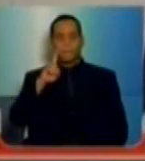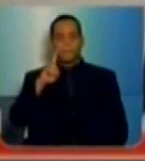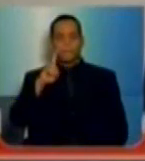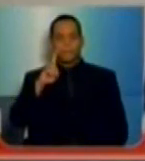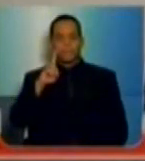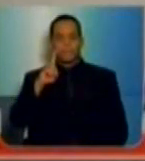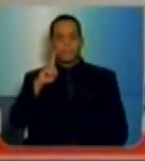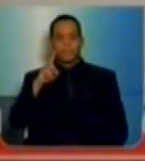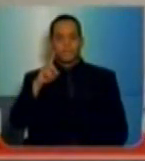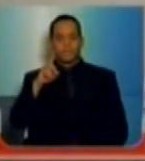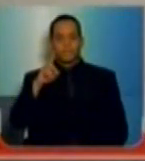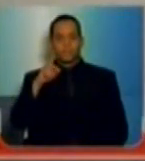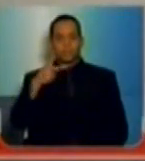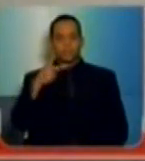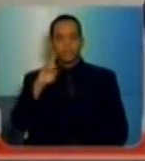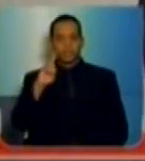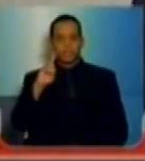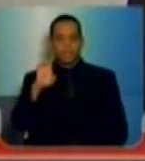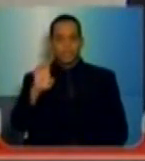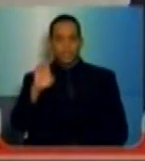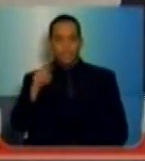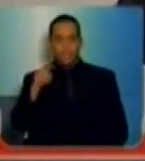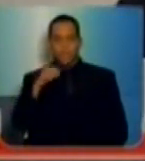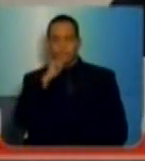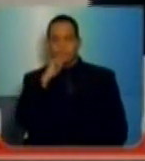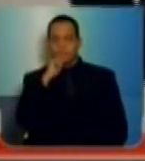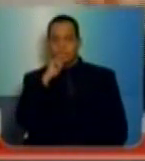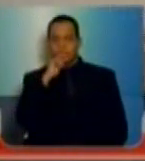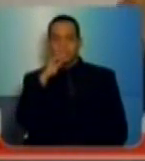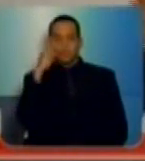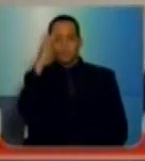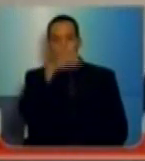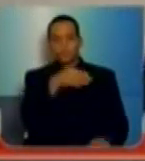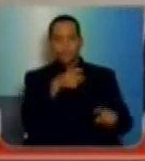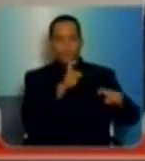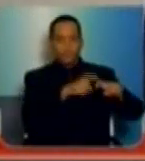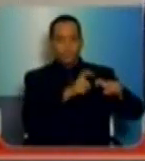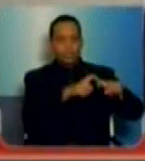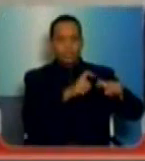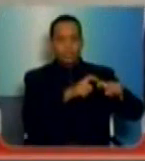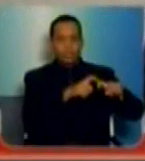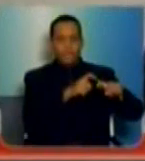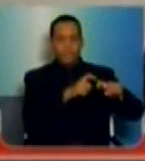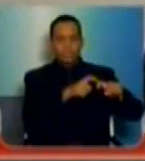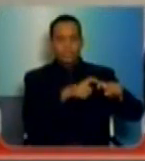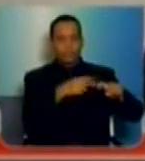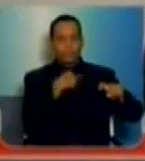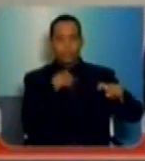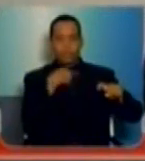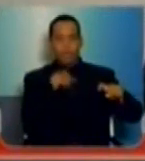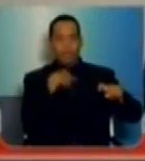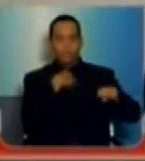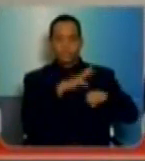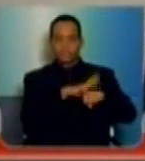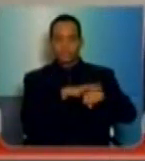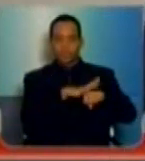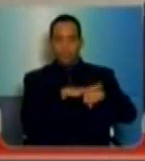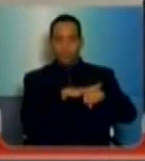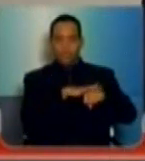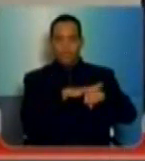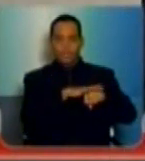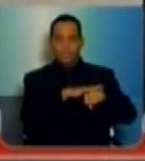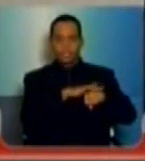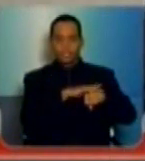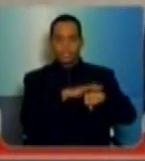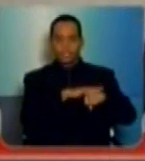as faltas médicas, as licenças médicas, ou seja, o professor hoje não pode mais adoecer na rede